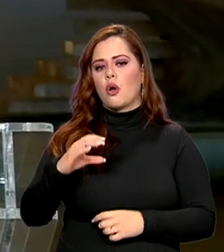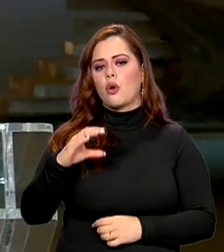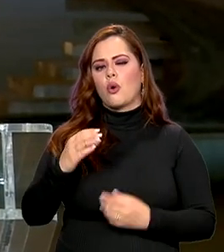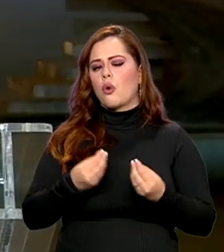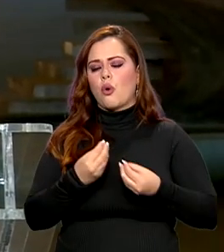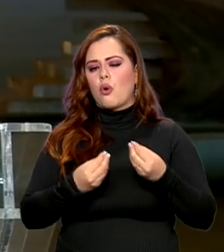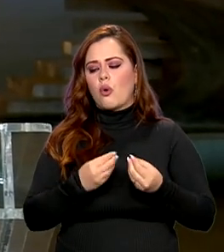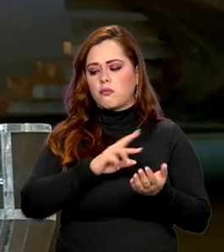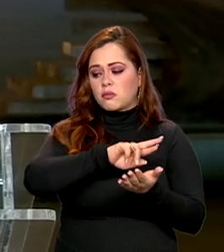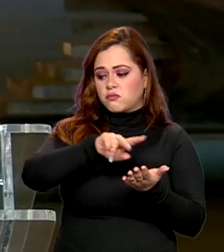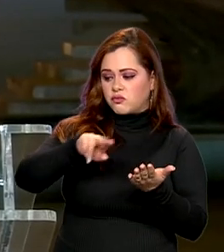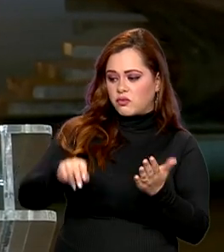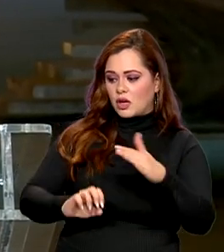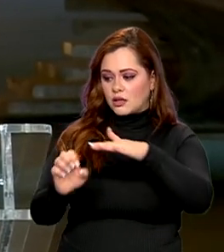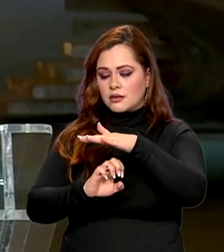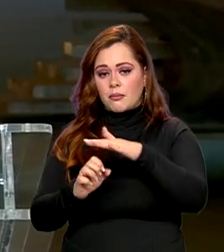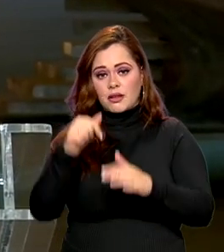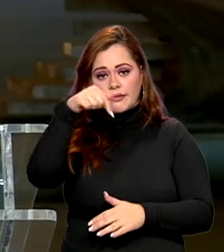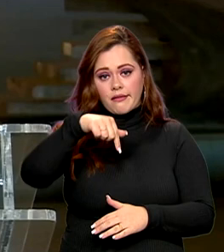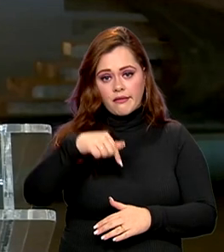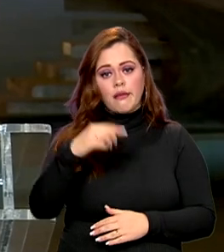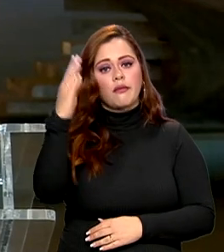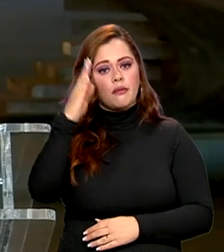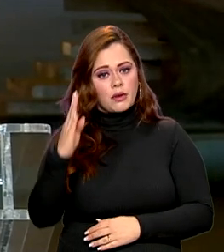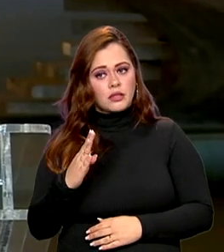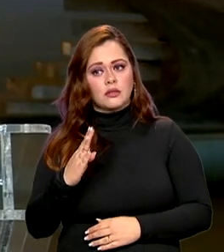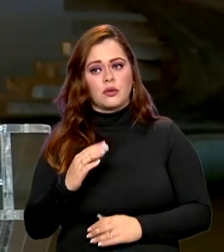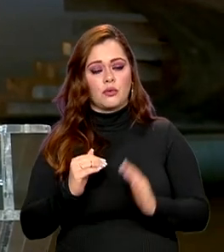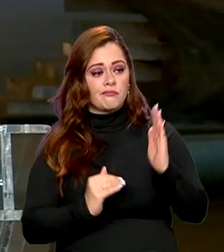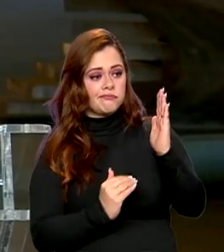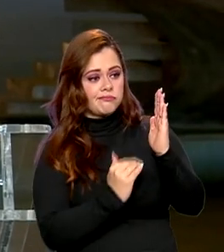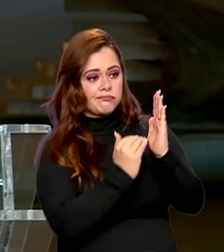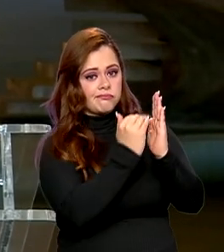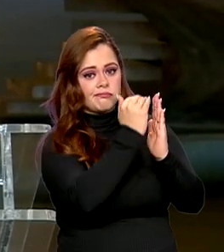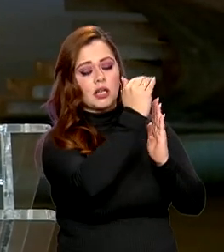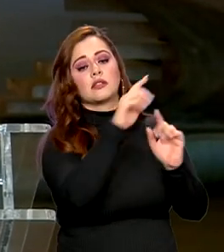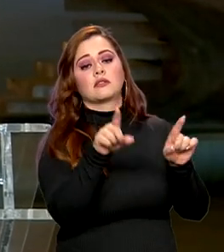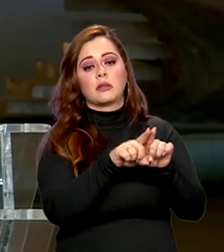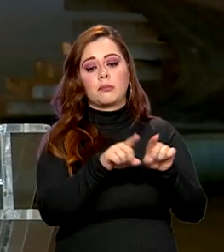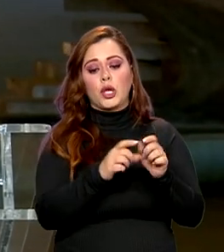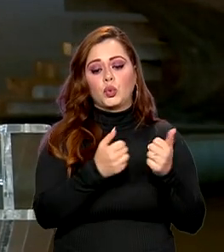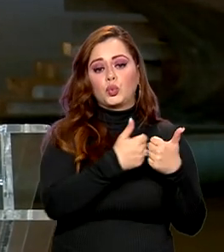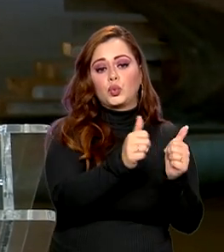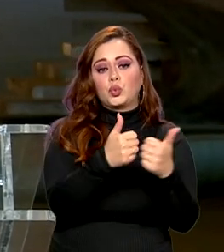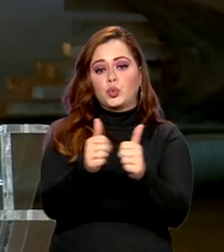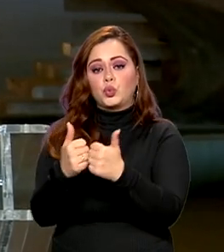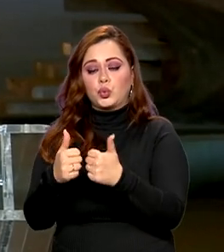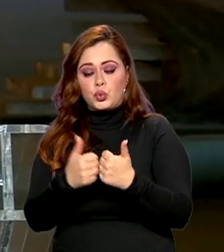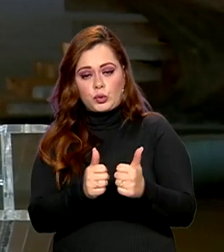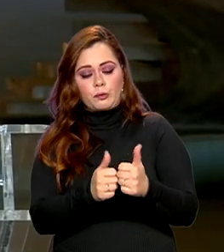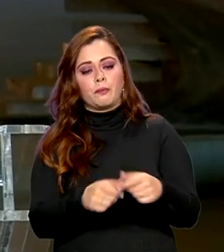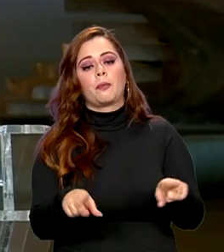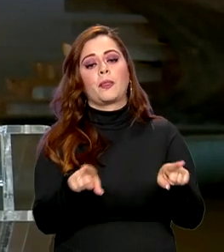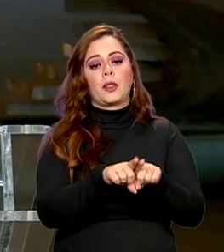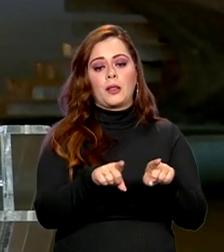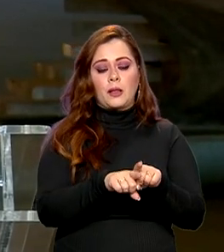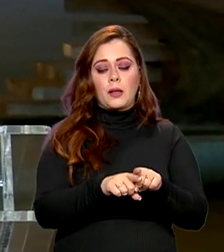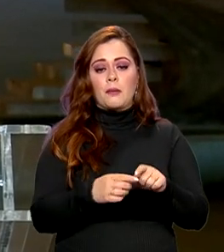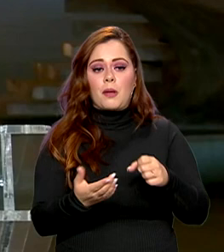de Café, estão no Brasil. Cresce o cooperativismo de transporte, cresce de